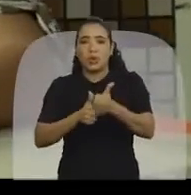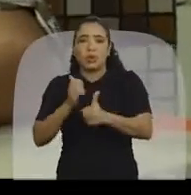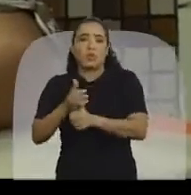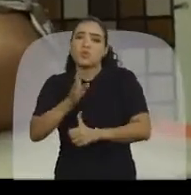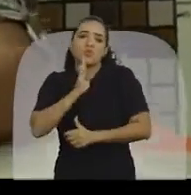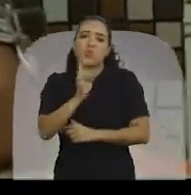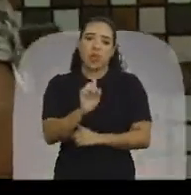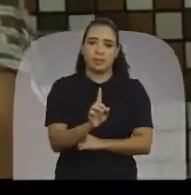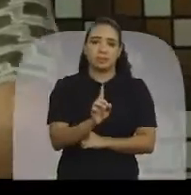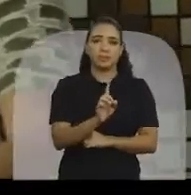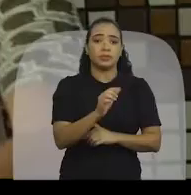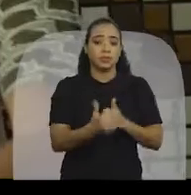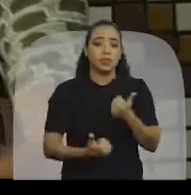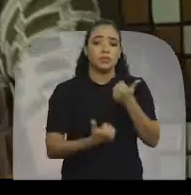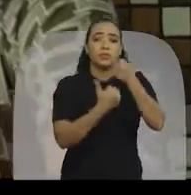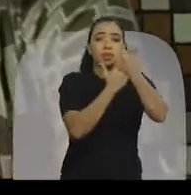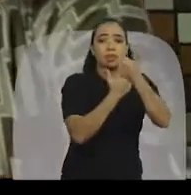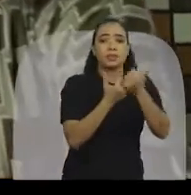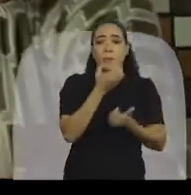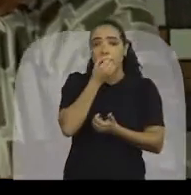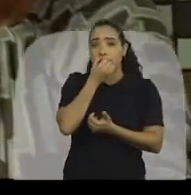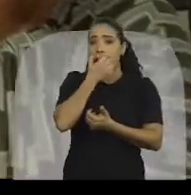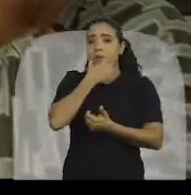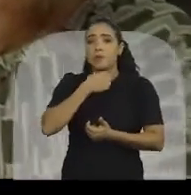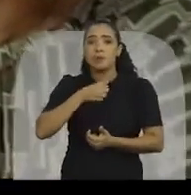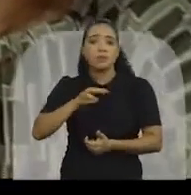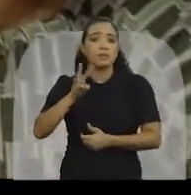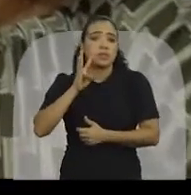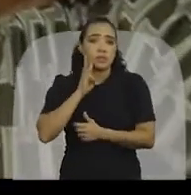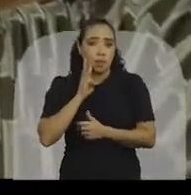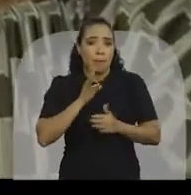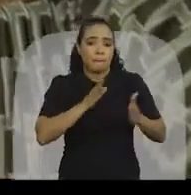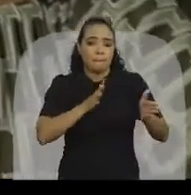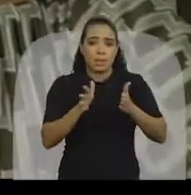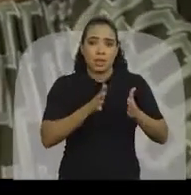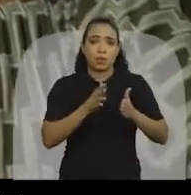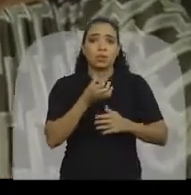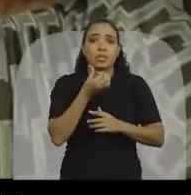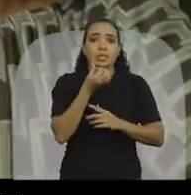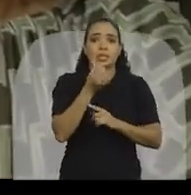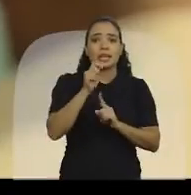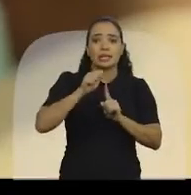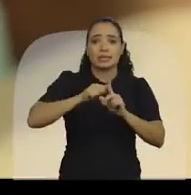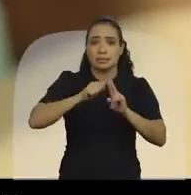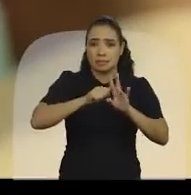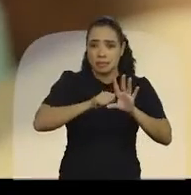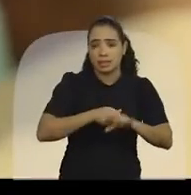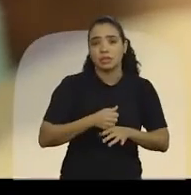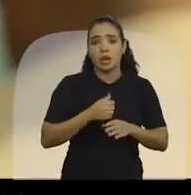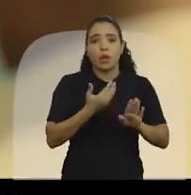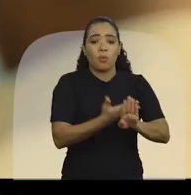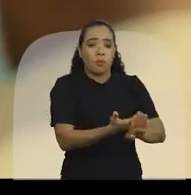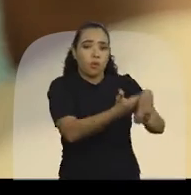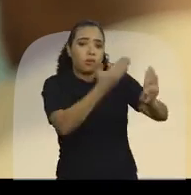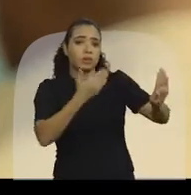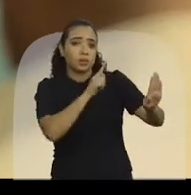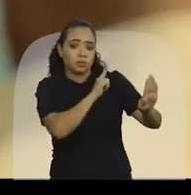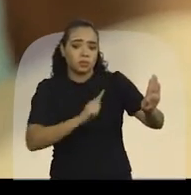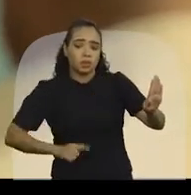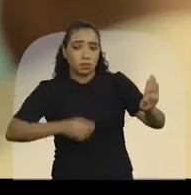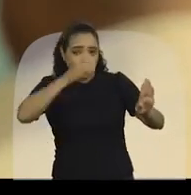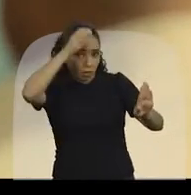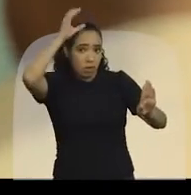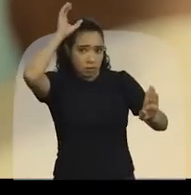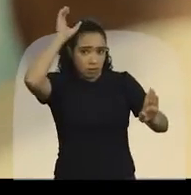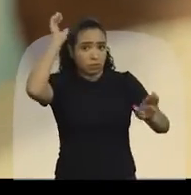O vice Vanderlei assume então esse governo pelo prazo de até seis meses, enquanto durar o afastamento do governador Mauro Carles.